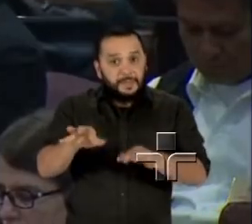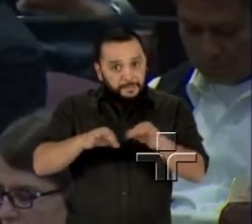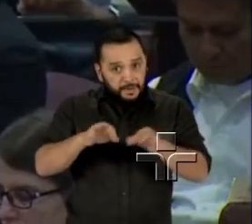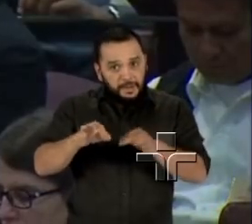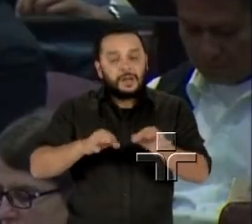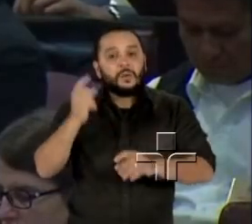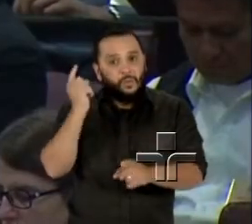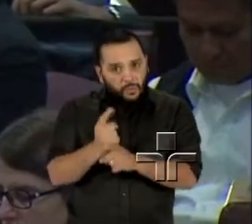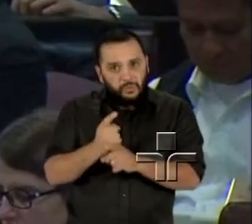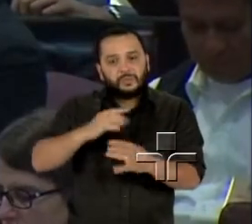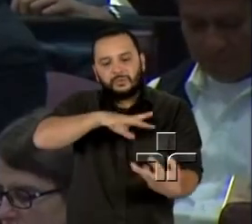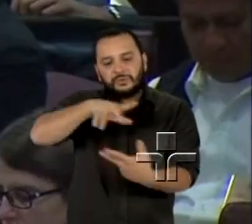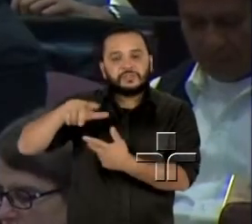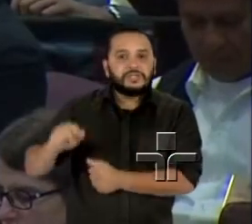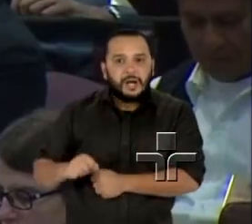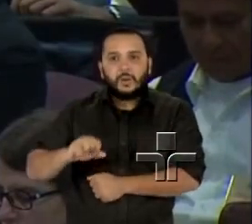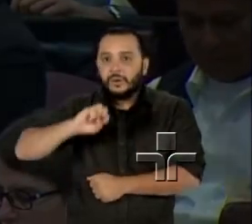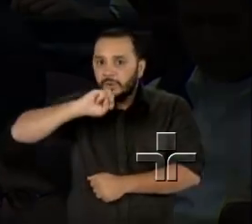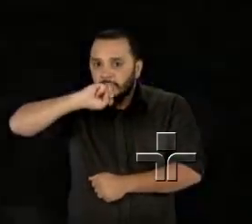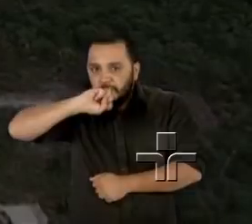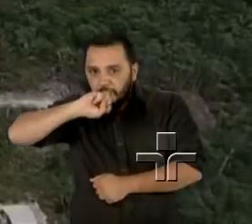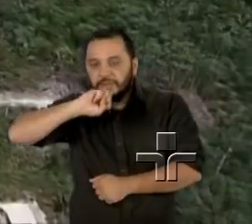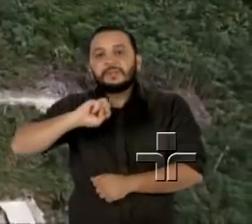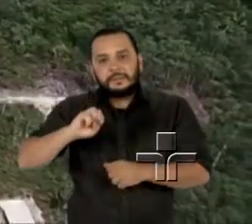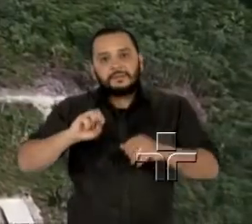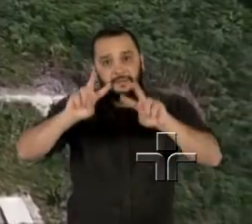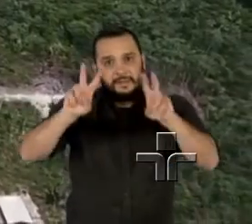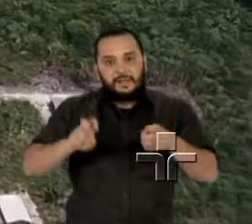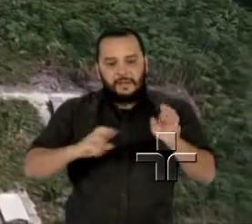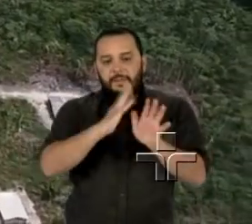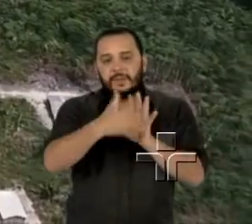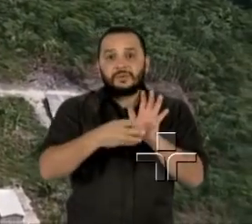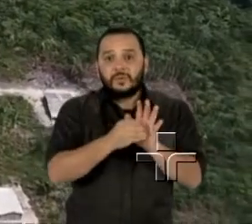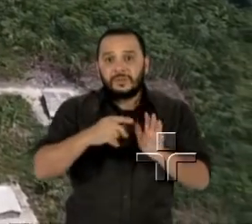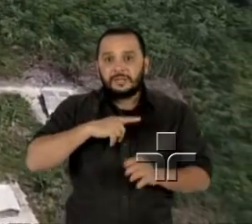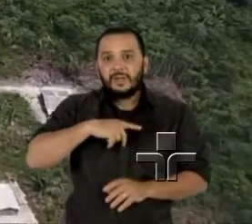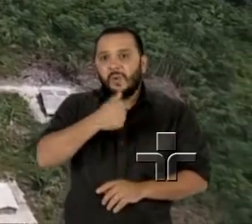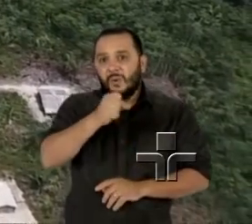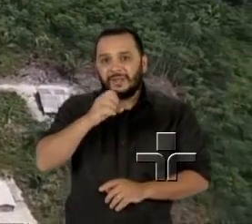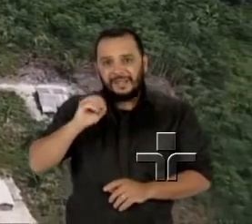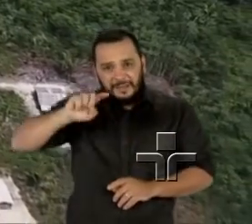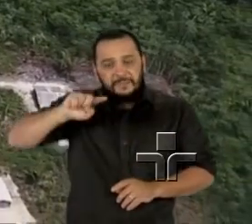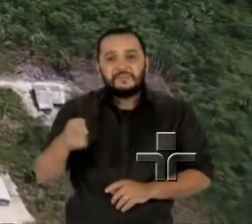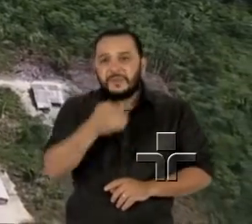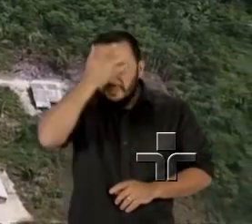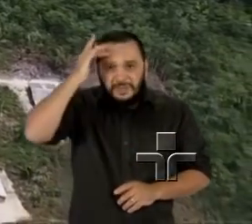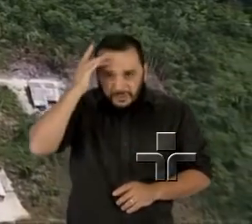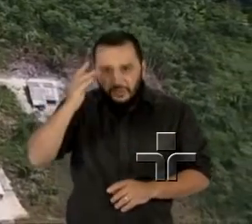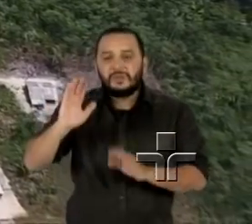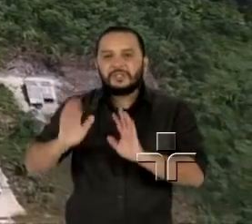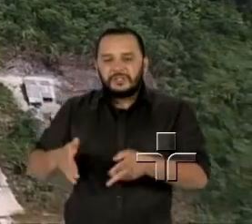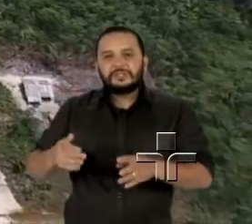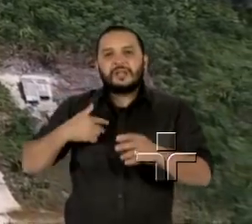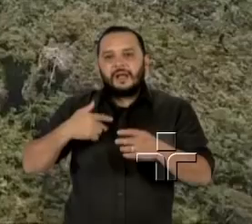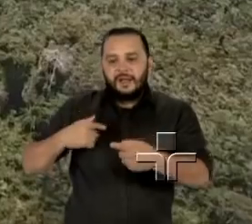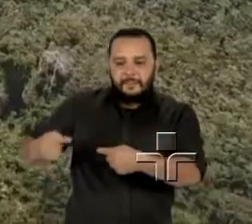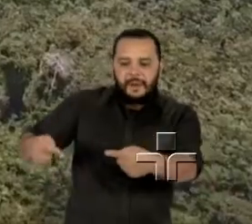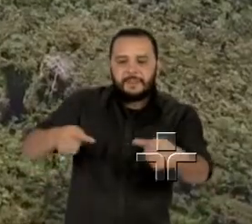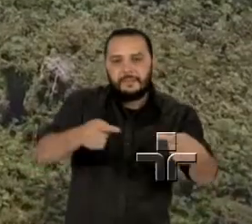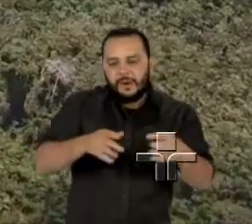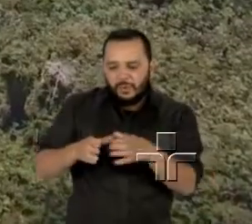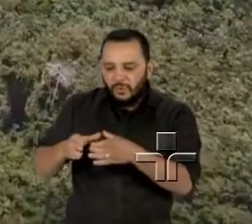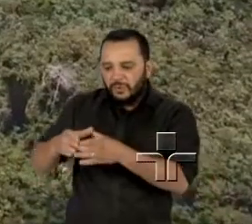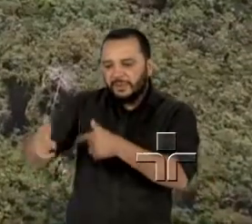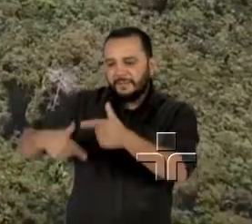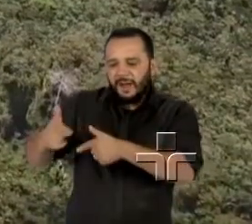Bispos sobre a Amazônia começou há dois anos. Mais de 80 mil pessoas participaram de eventos consultivos, mesas temáticas e grupos de trabalho